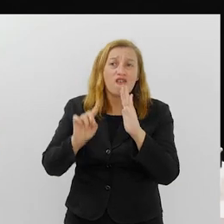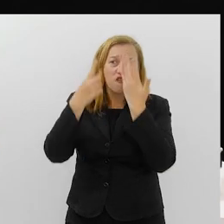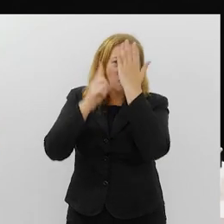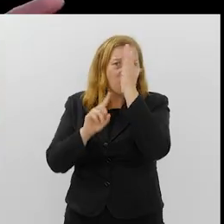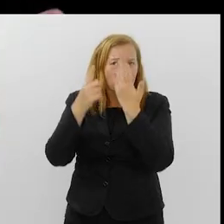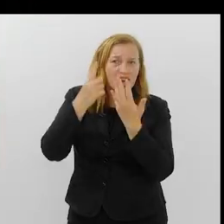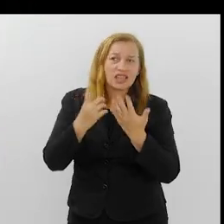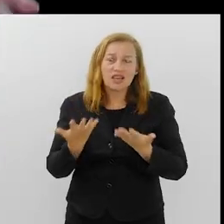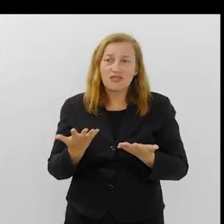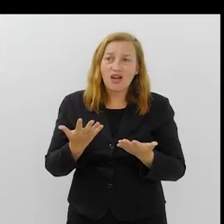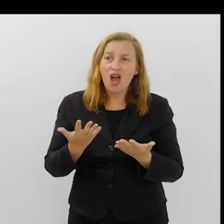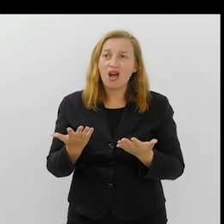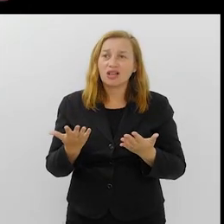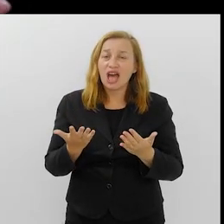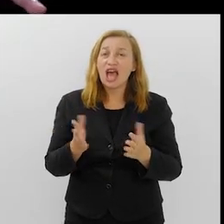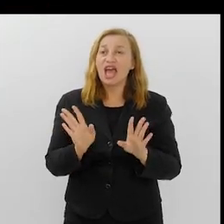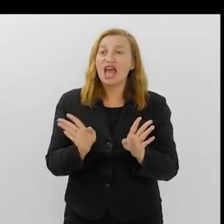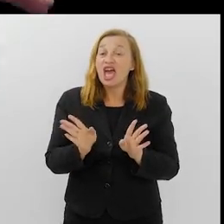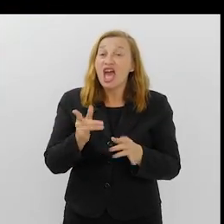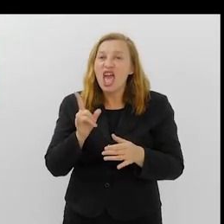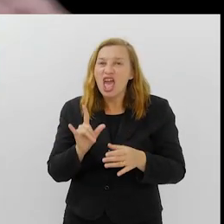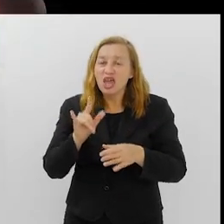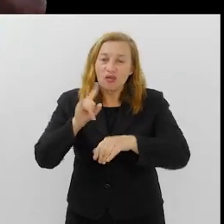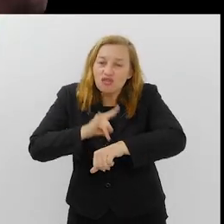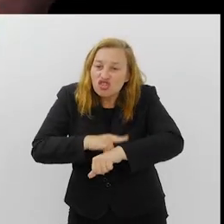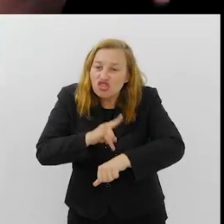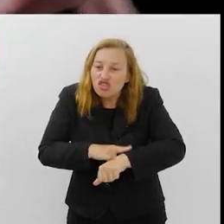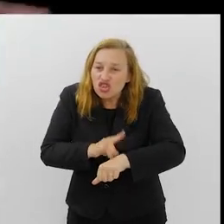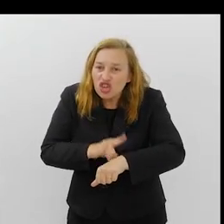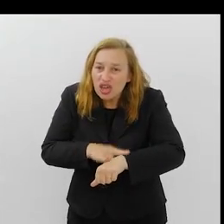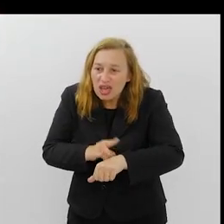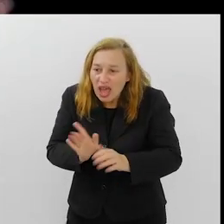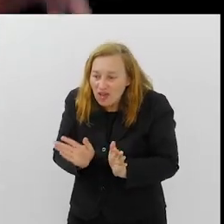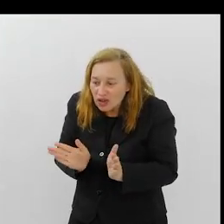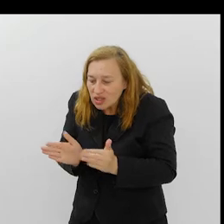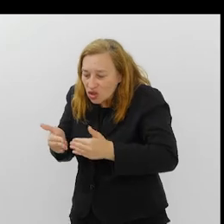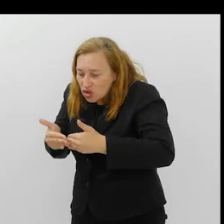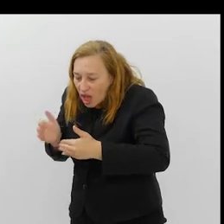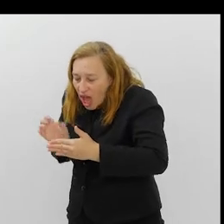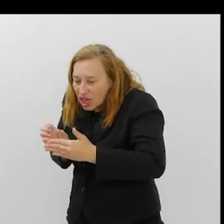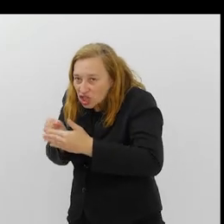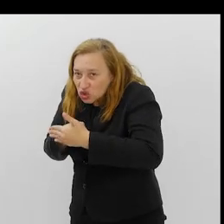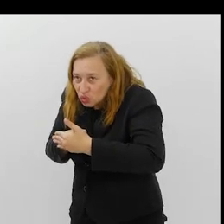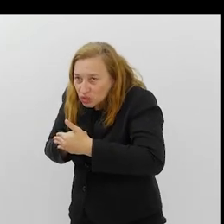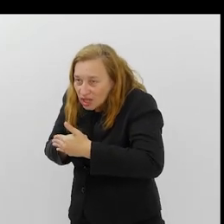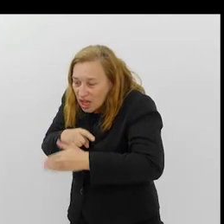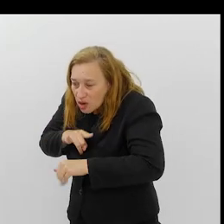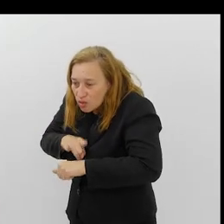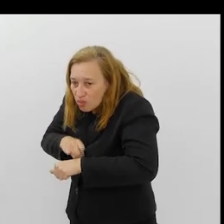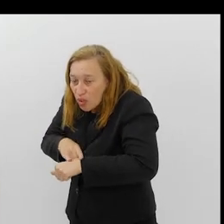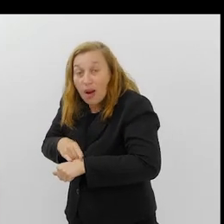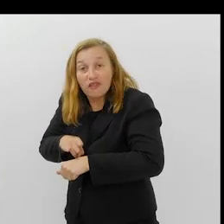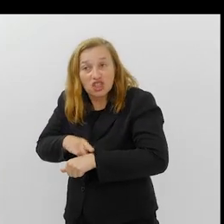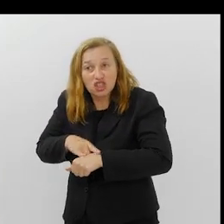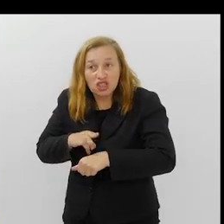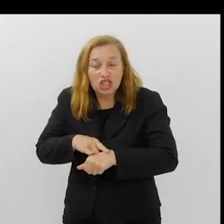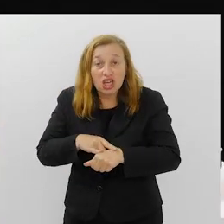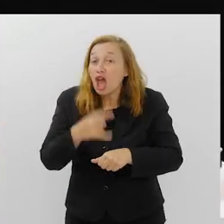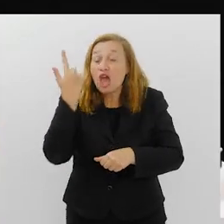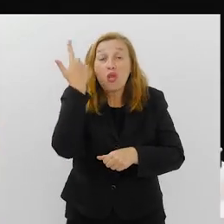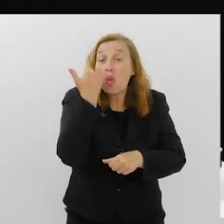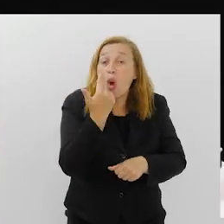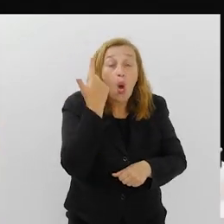Fazer paredinha, Todo mundo faz xixi. Aí as baianas fazem uma paredinha assim para você poder fazer xixi. Então, acho que essa